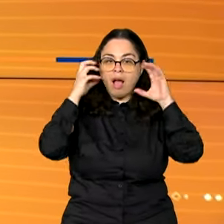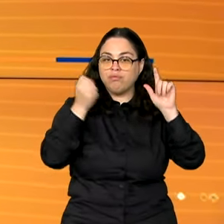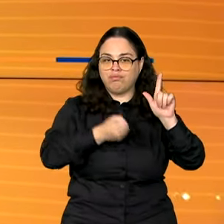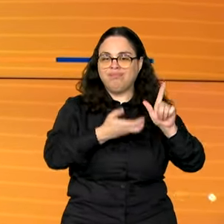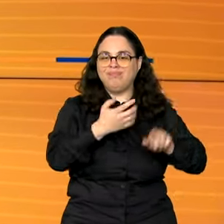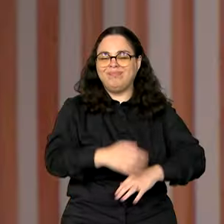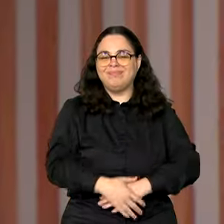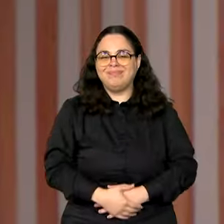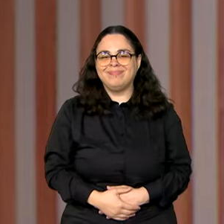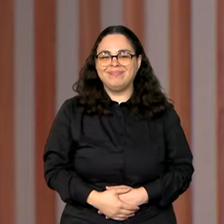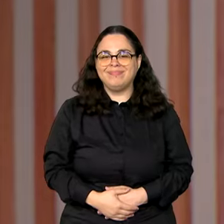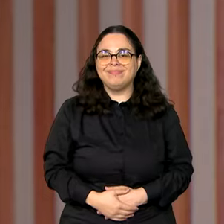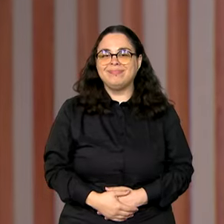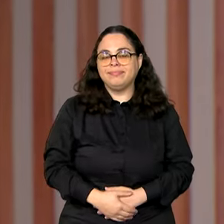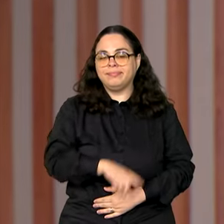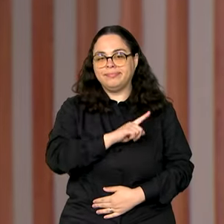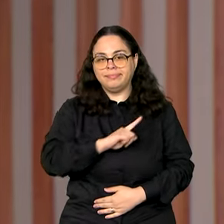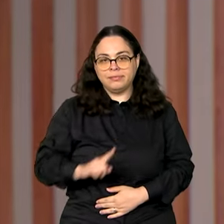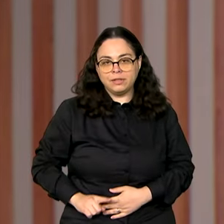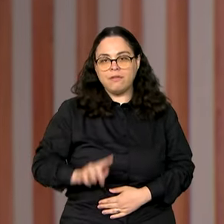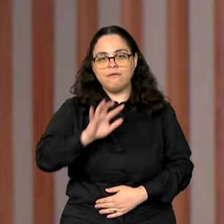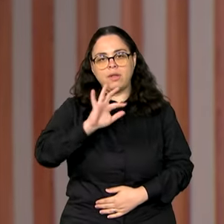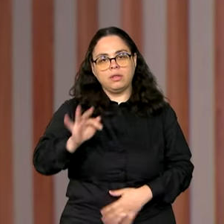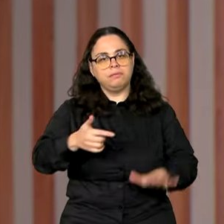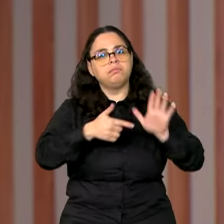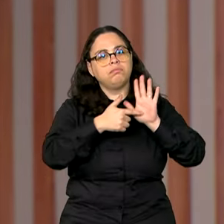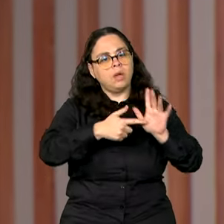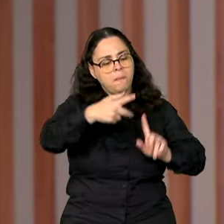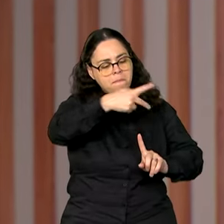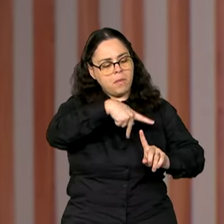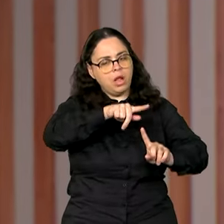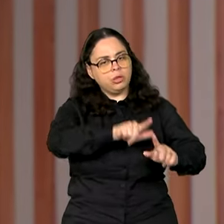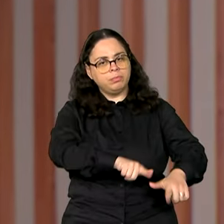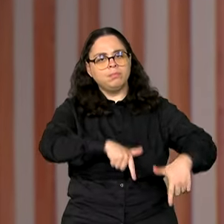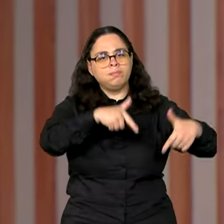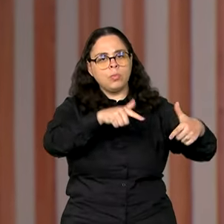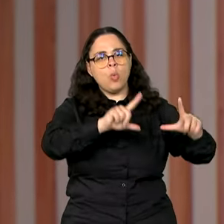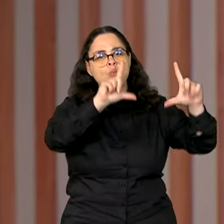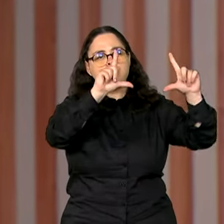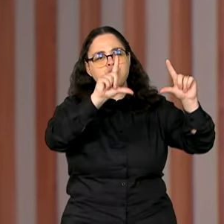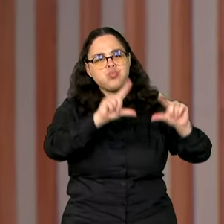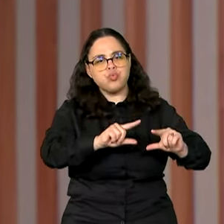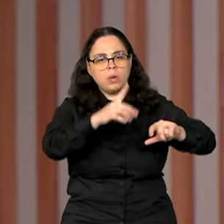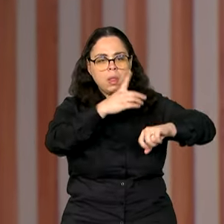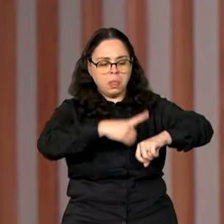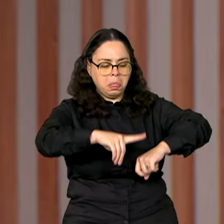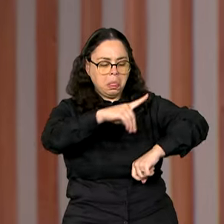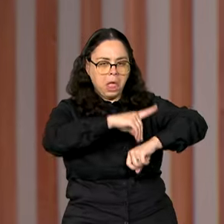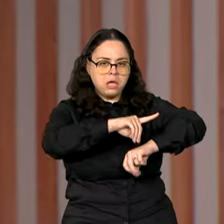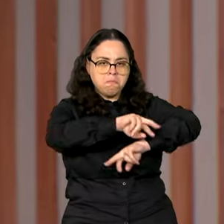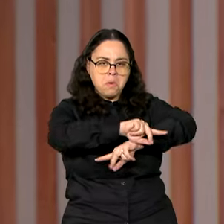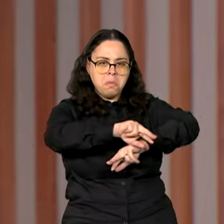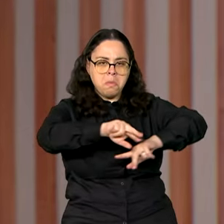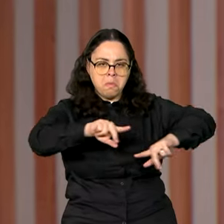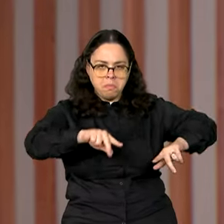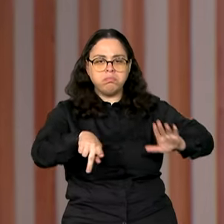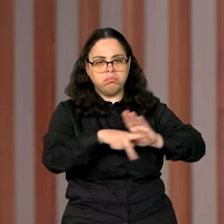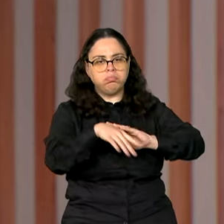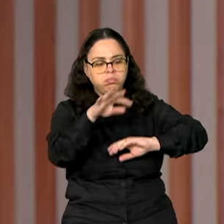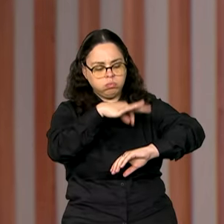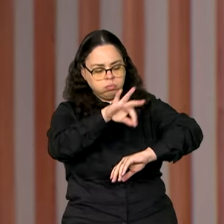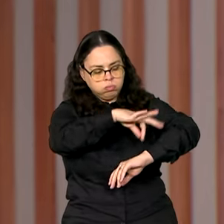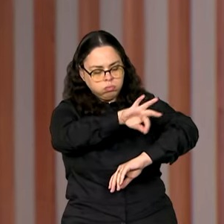Rádio GOV. O governo federal apresentou um plano de ação para a redução dos impactos da dengue e de outras